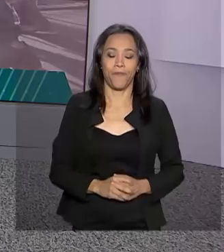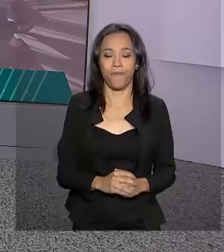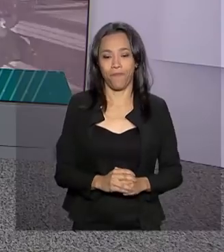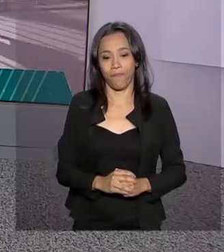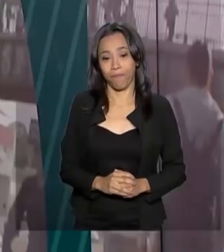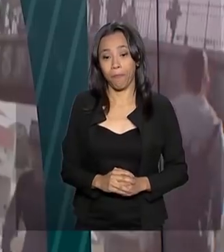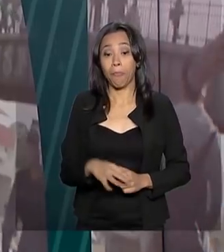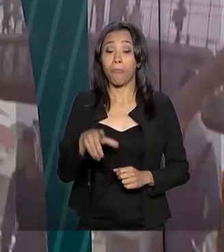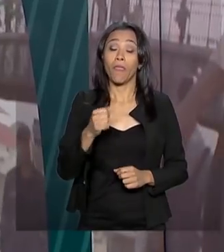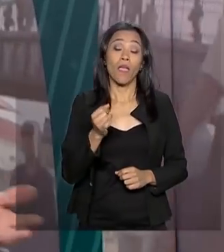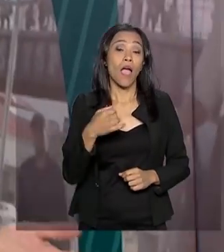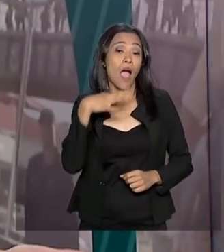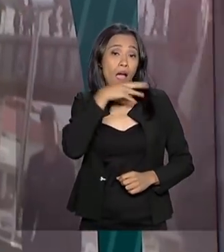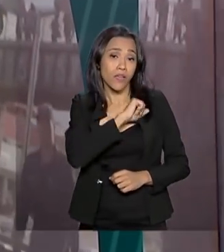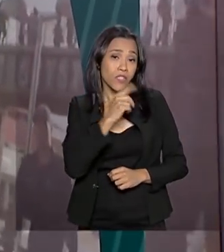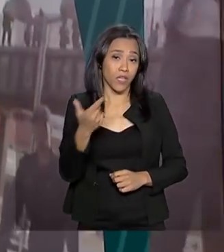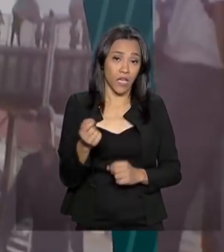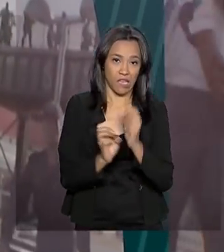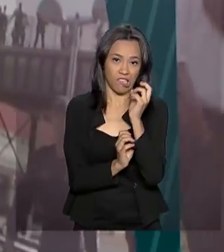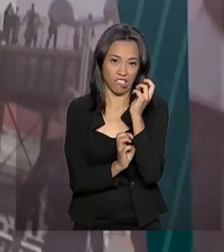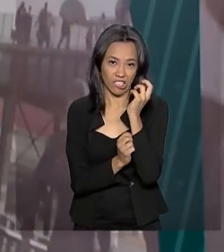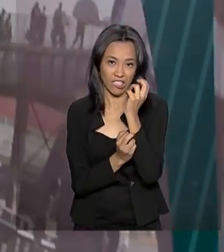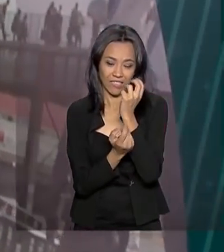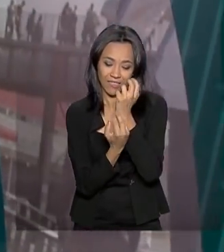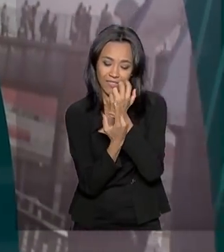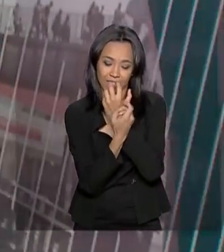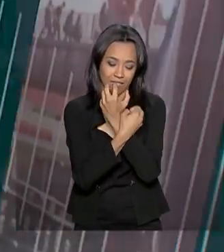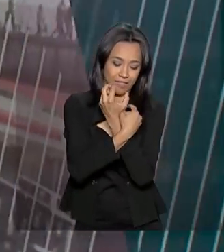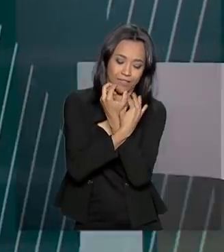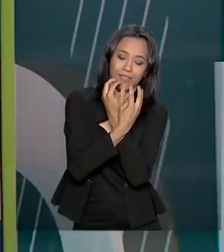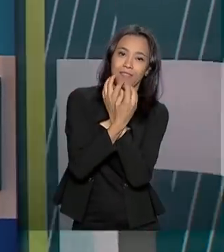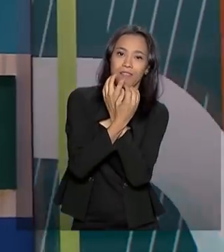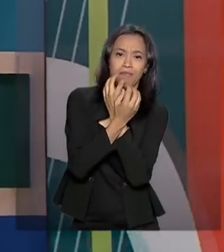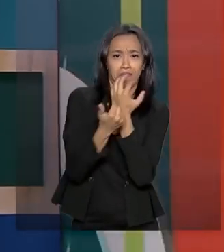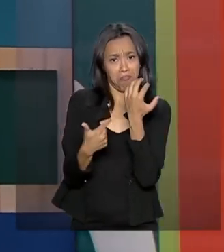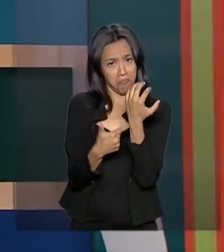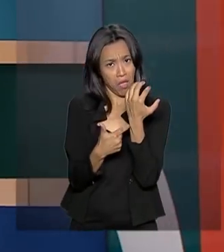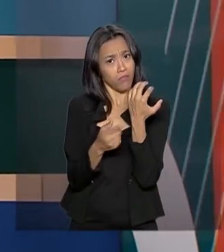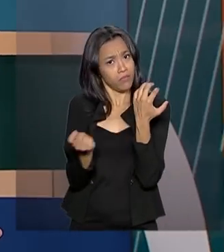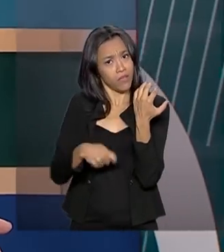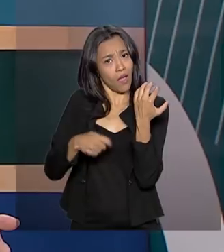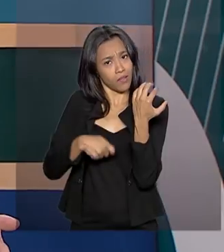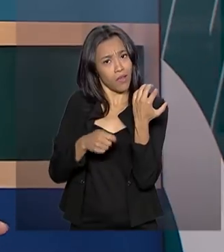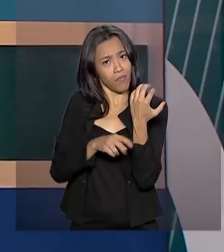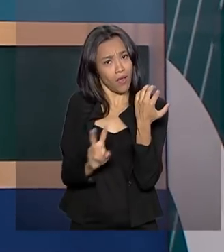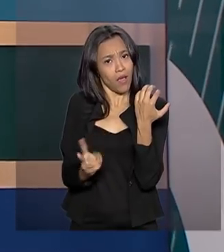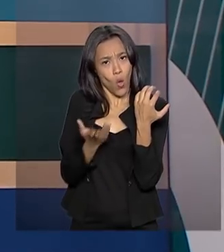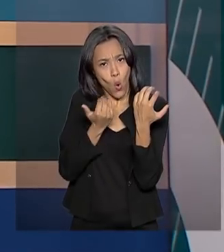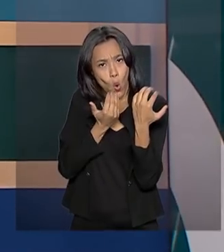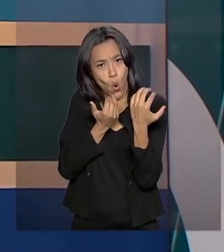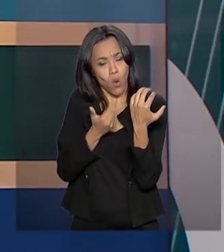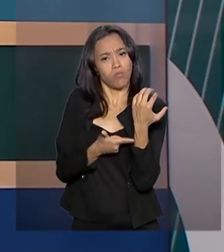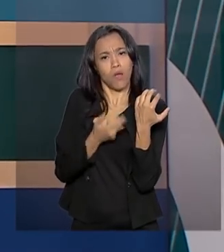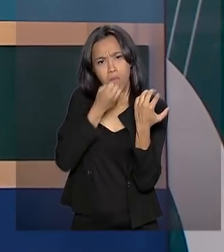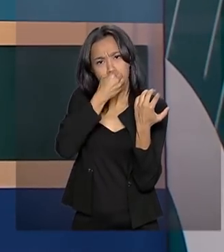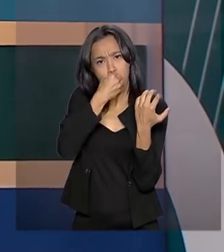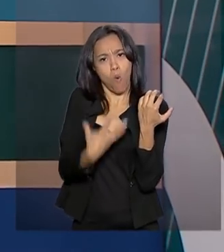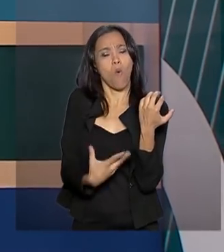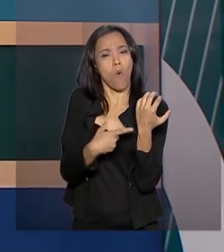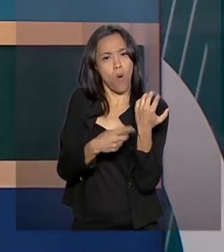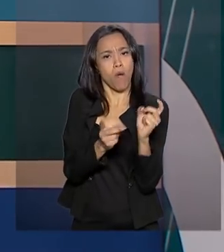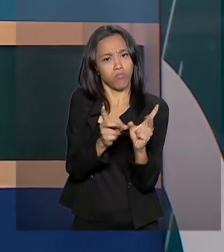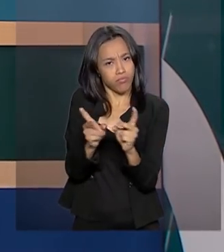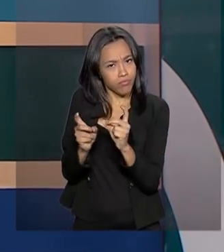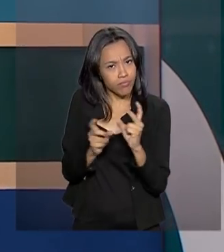Tem quem ache que são ervas daninhas que crescem sem pedir licença, mas elas têm alto valor nutricional e são boa opção de renda e